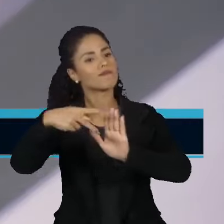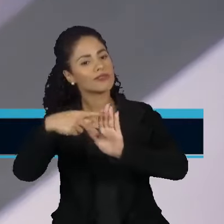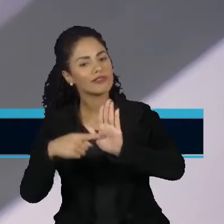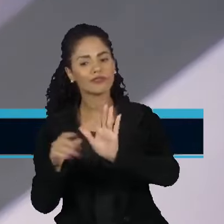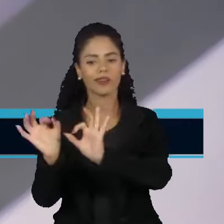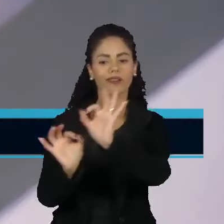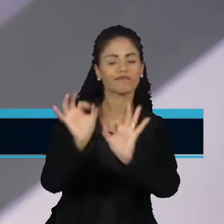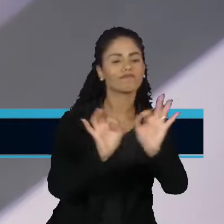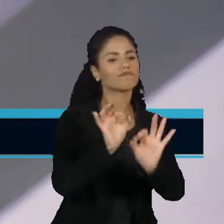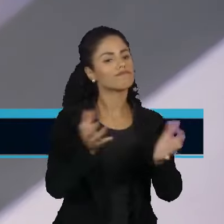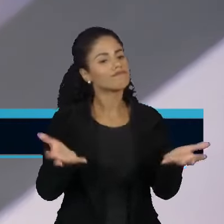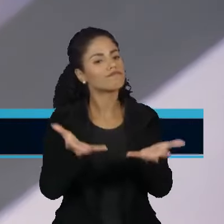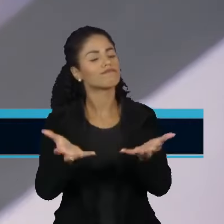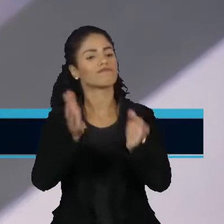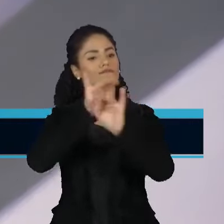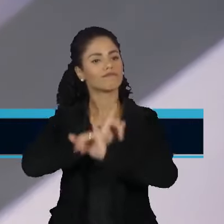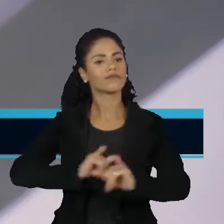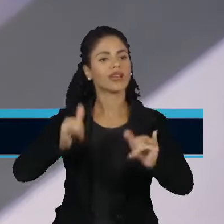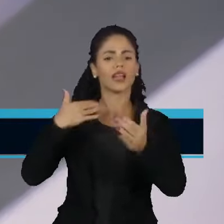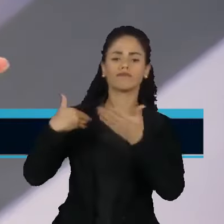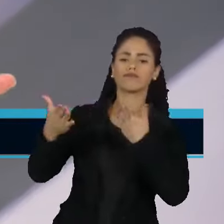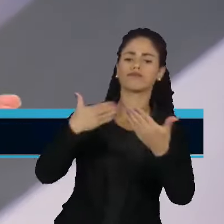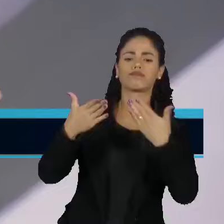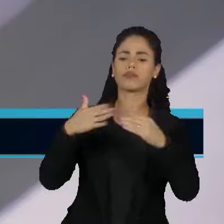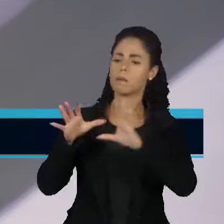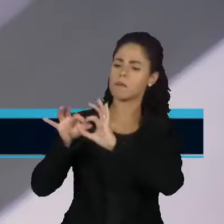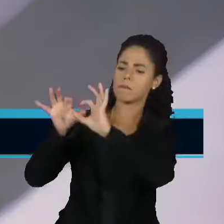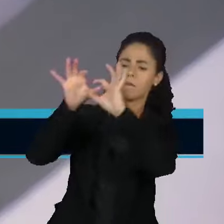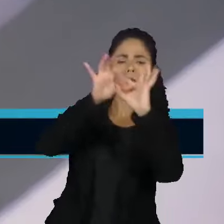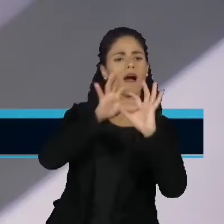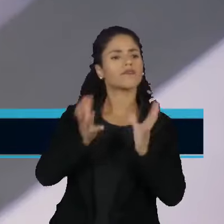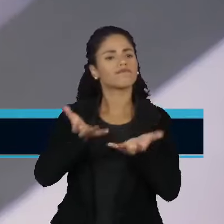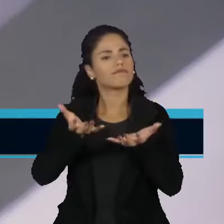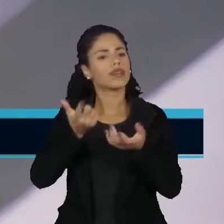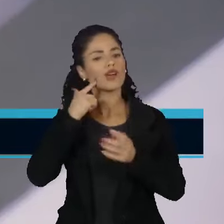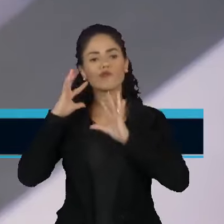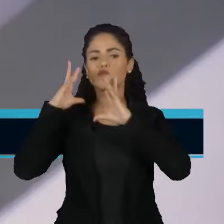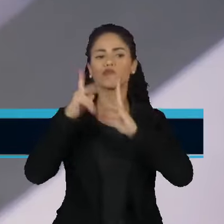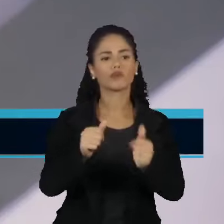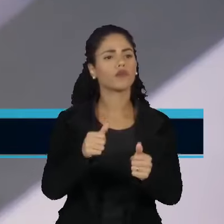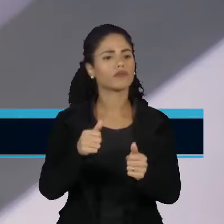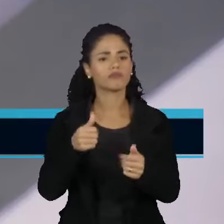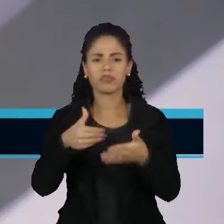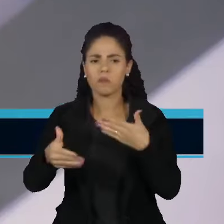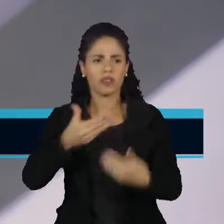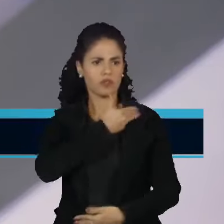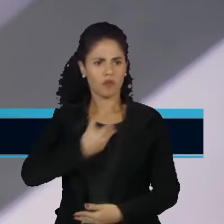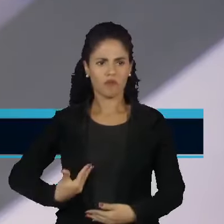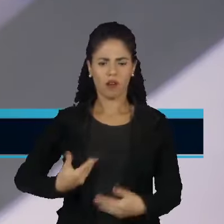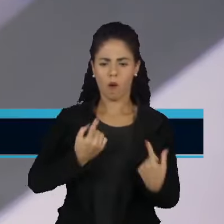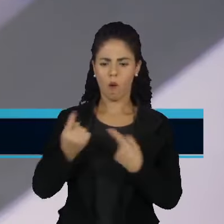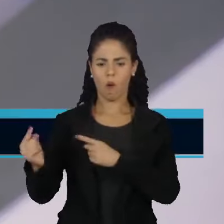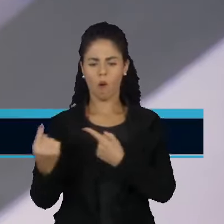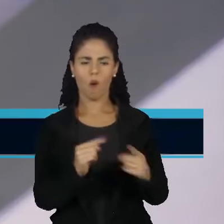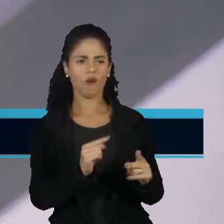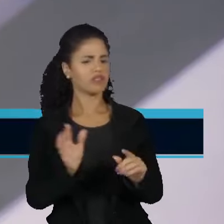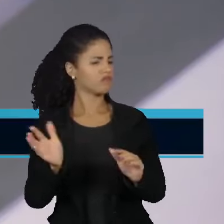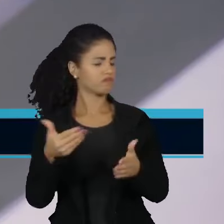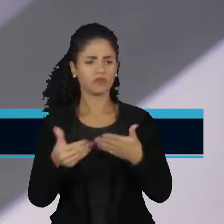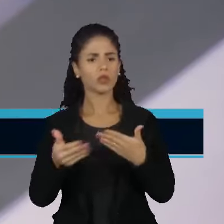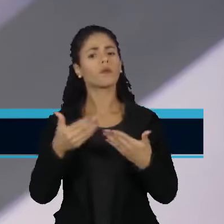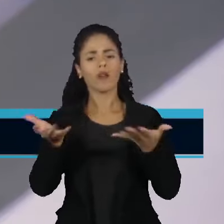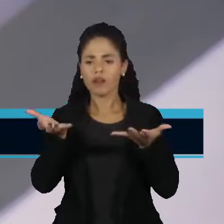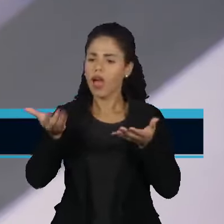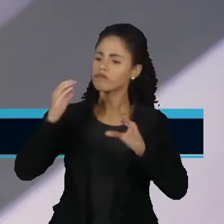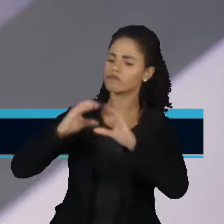muito esse discurso de que ele dialoga com todos os governadores, independentemente de serem de oposição ou de situação. Então,